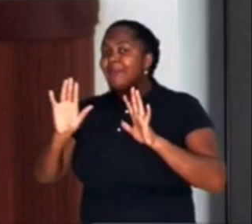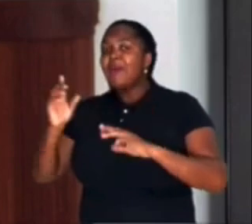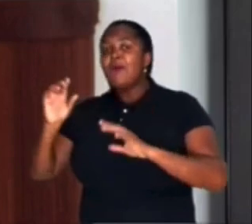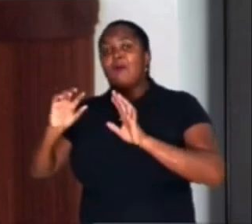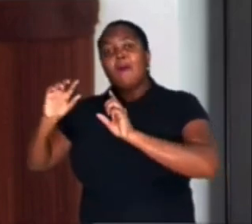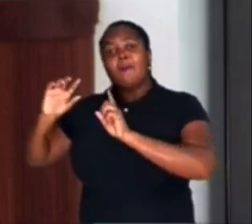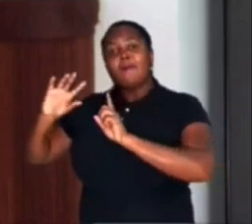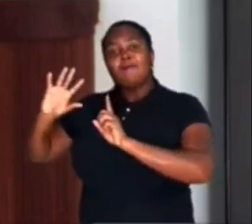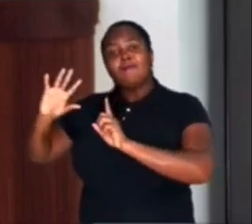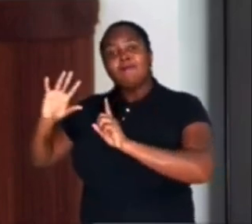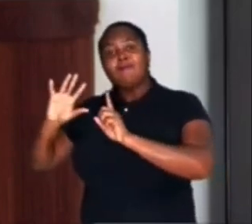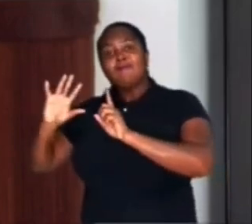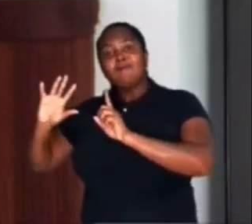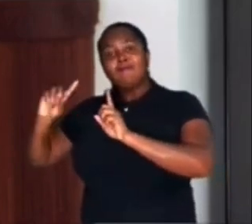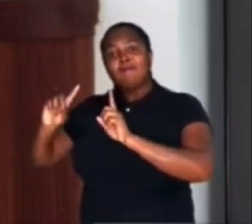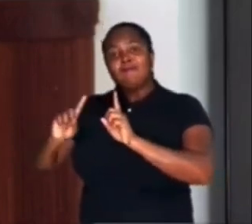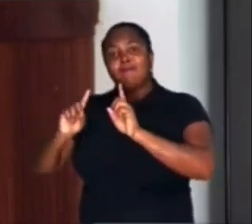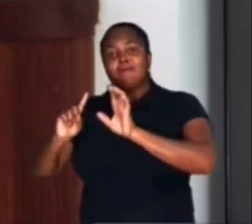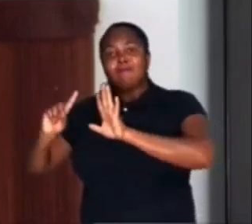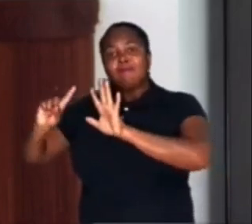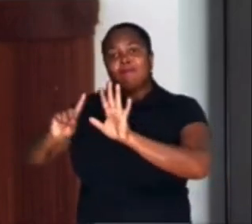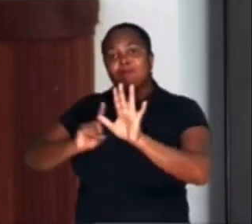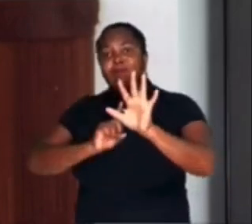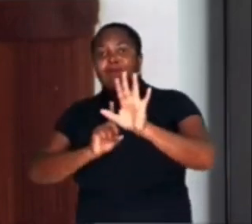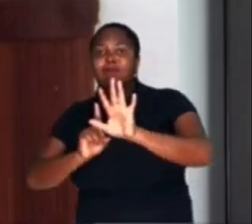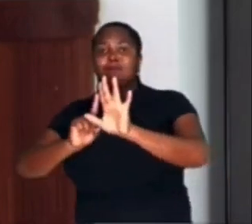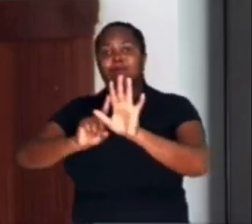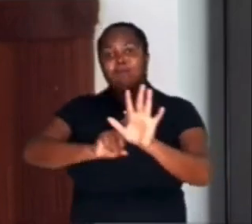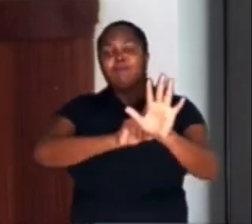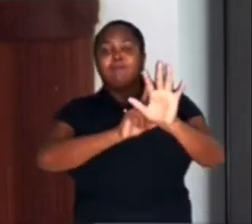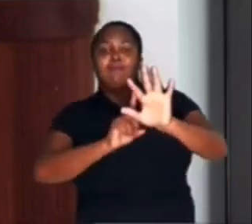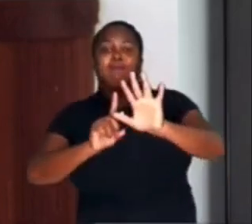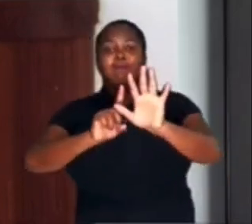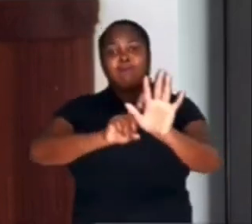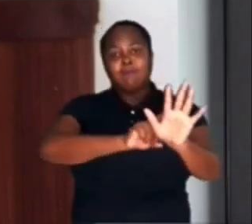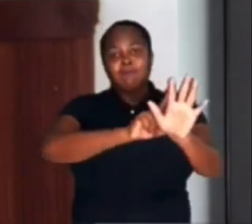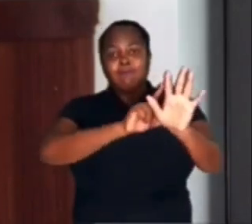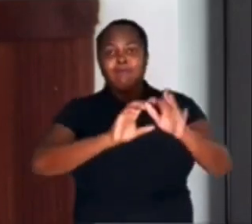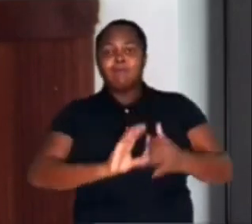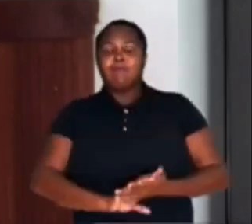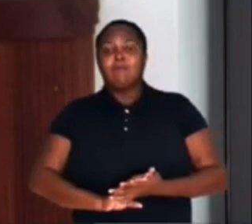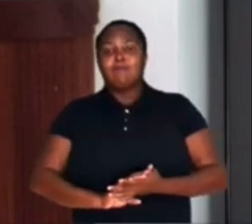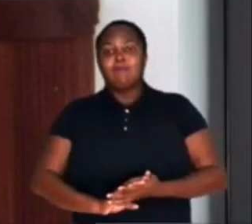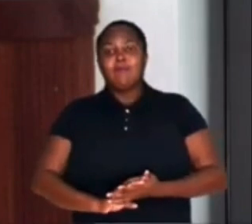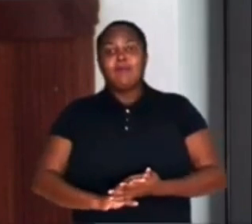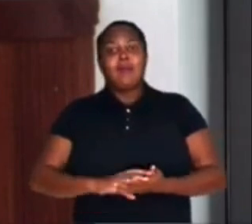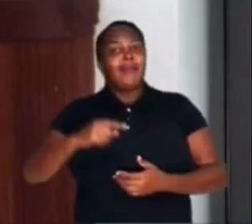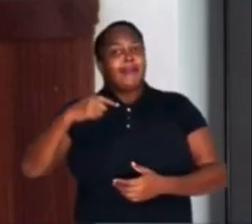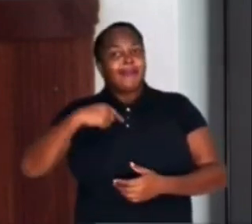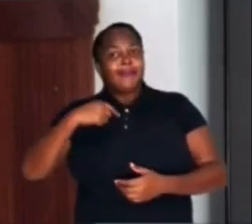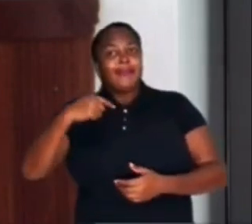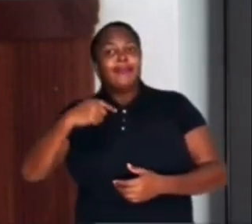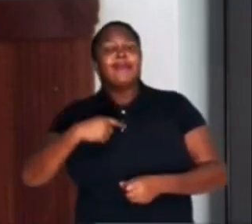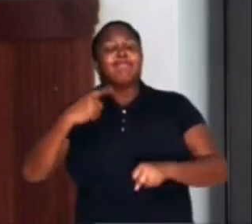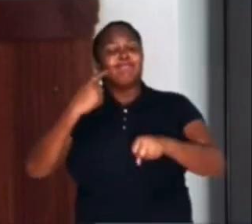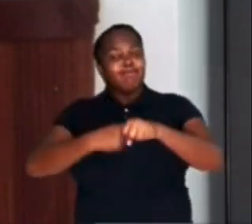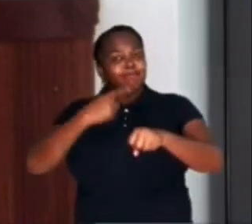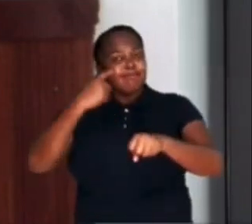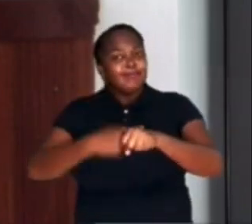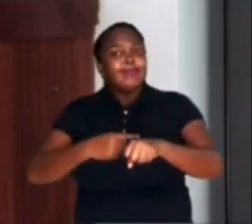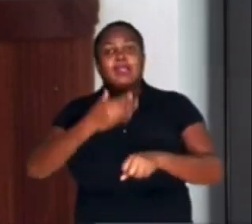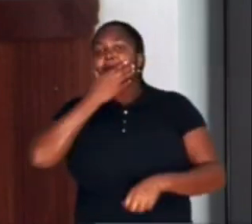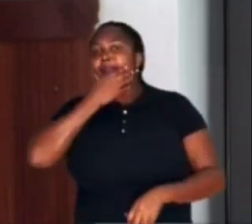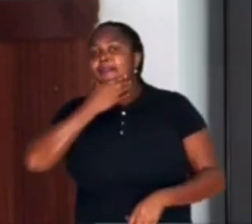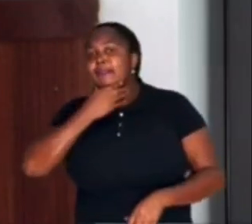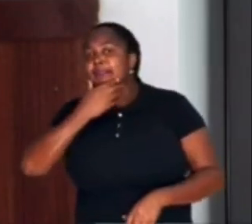a música Filha da Chiquita Bacana de Caetano Veloso. O ato do menino travesso, encantado por aquele